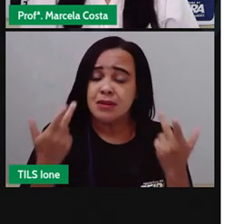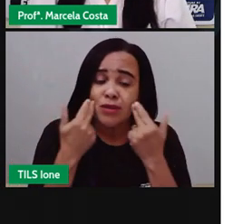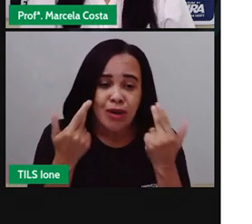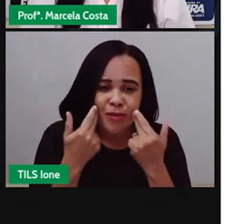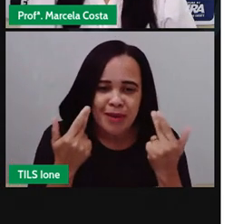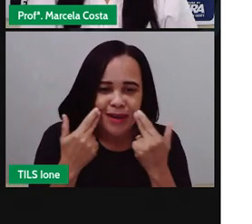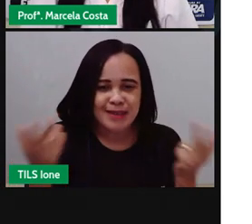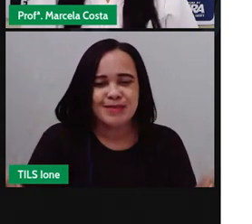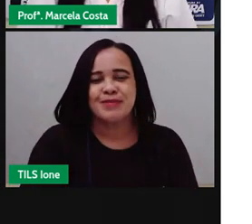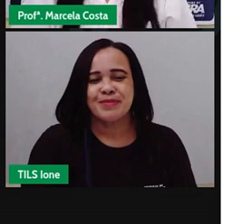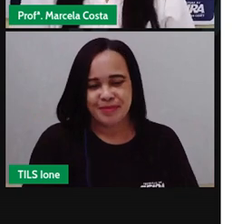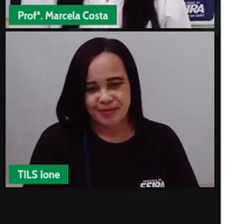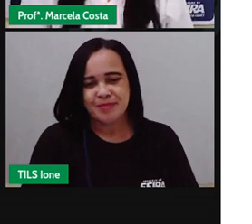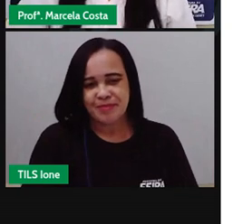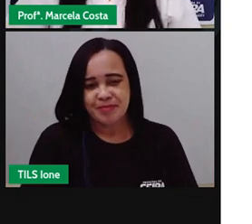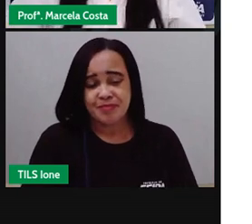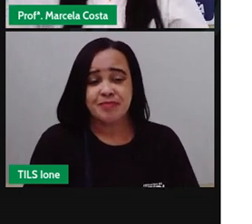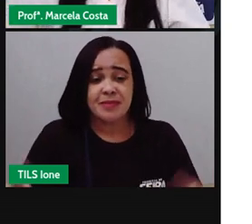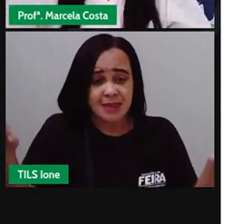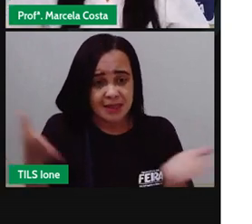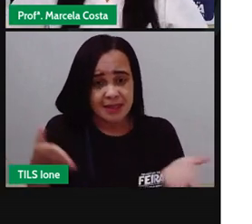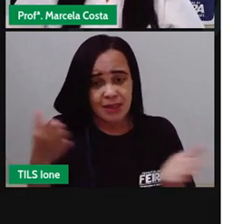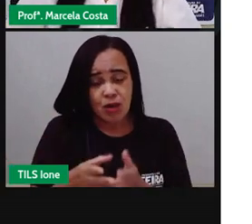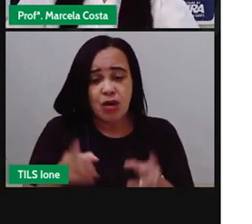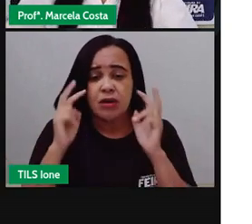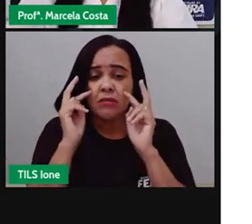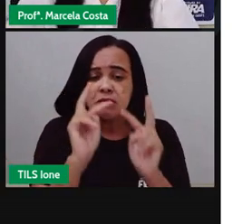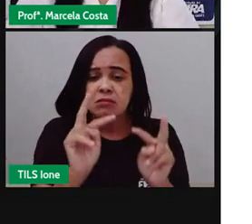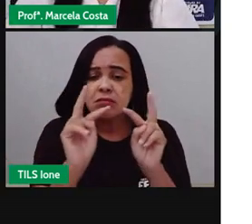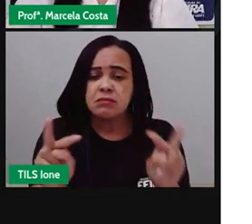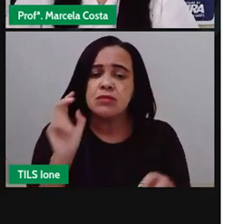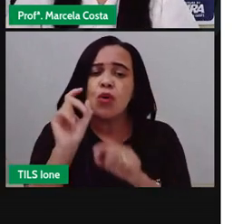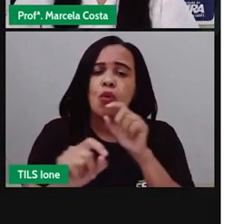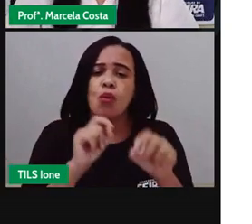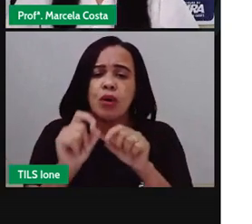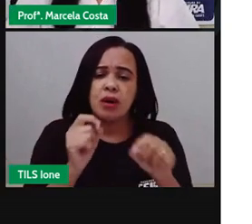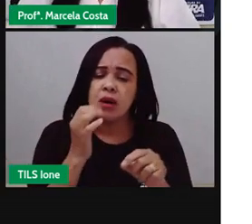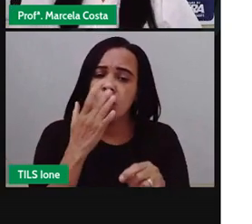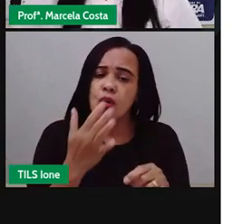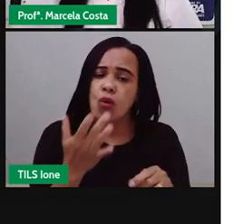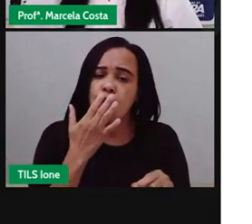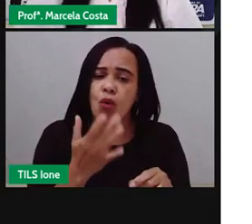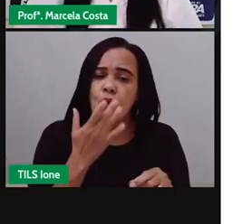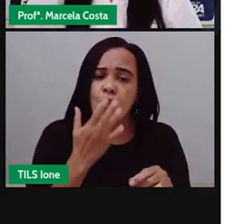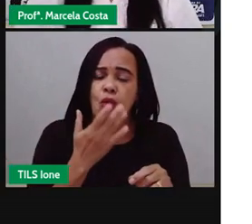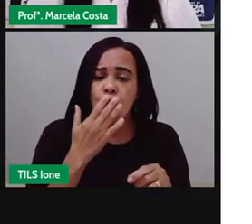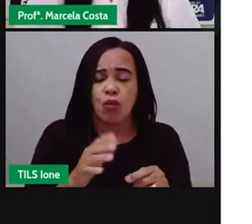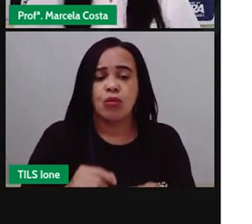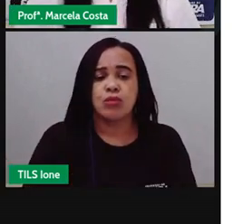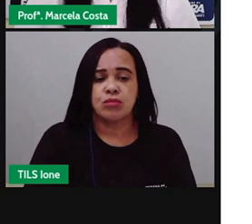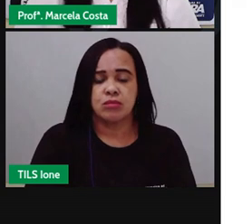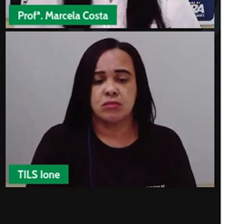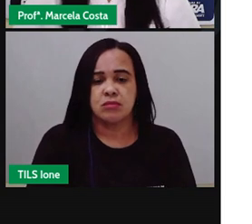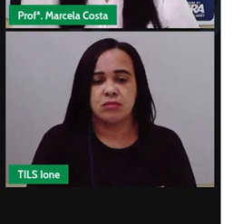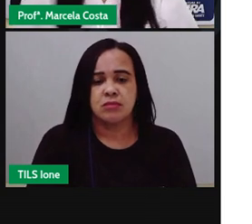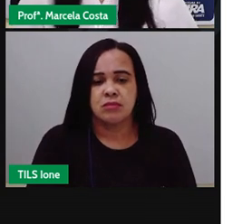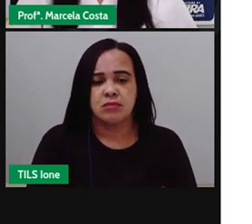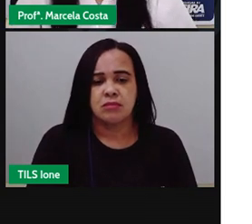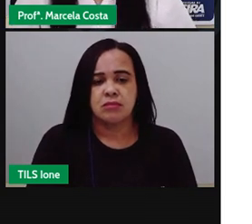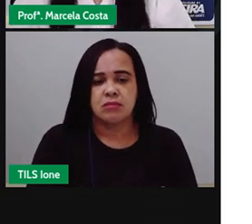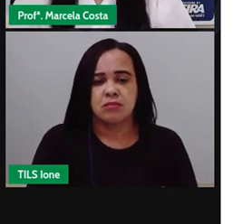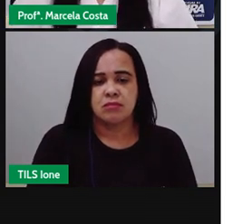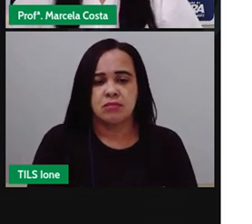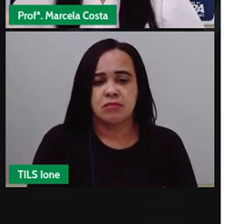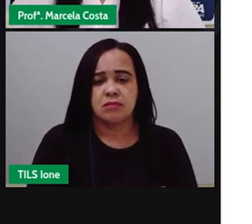Agora, criançada, vamos observar as cores presentes em alguns